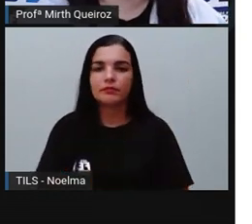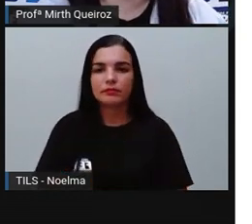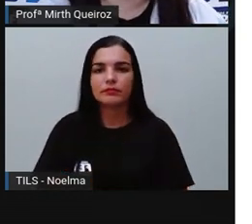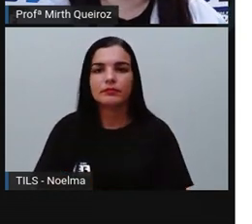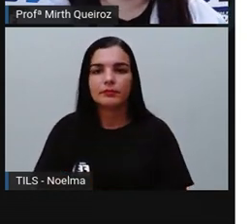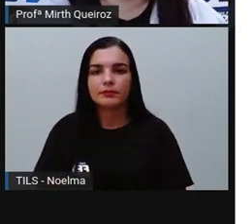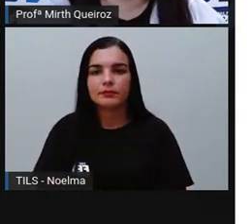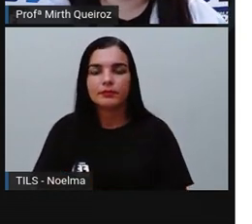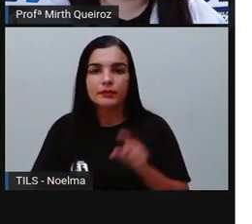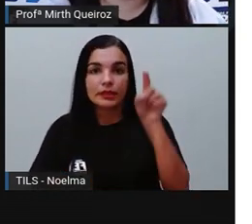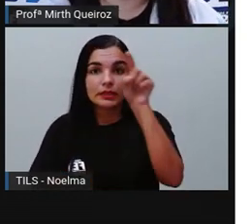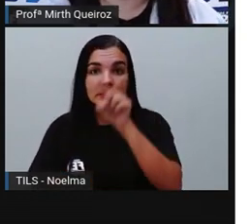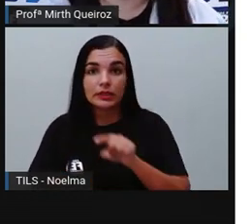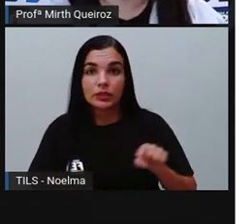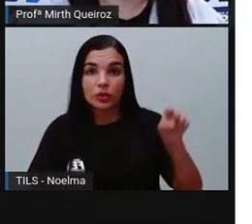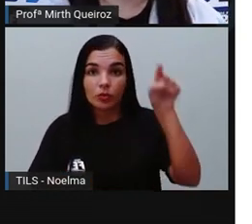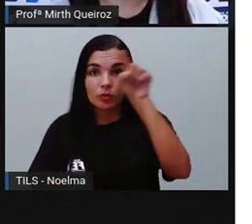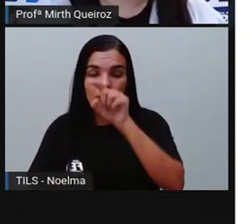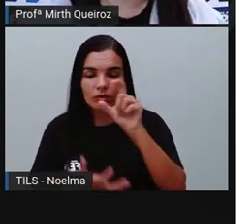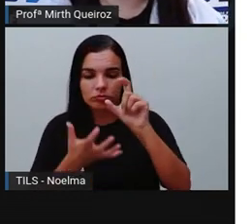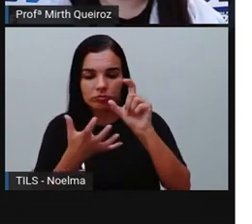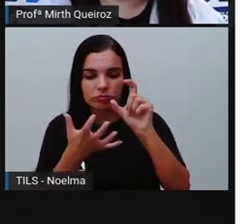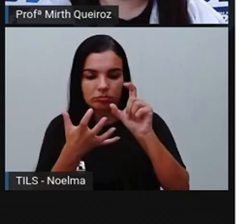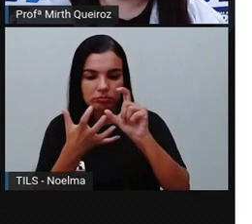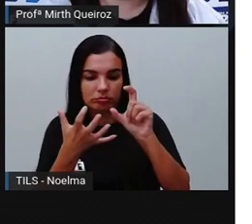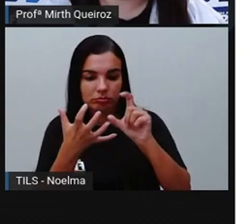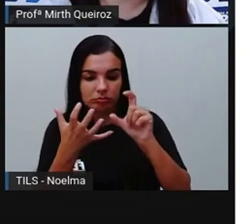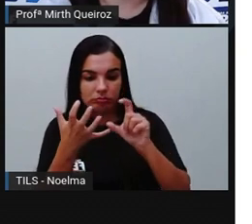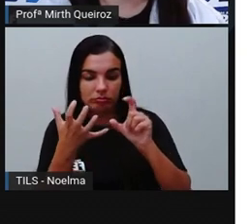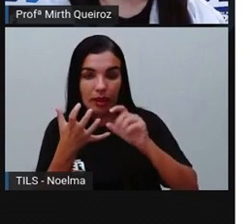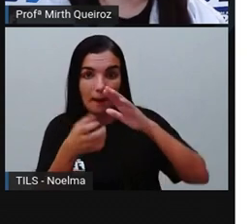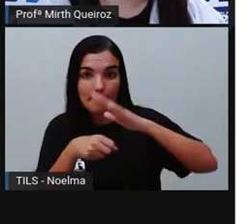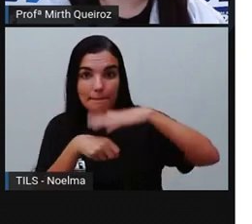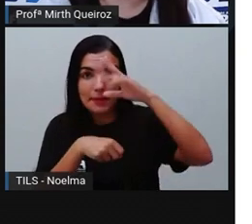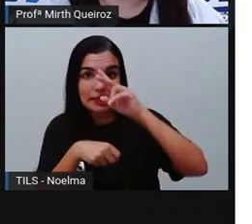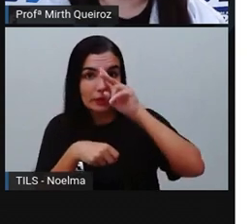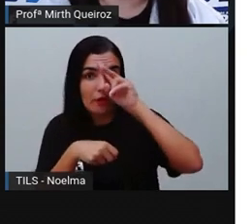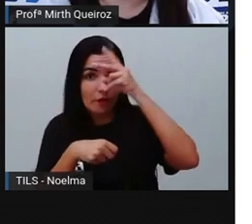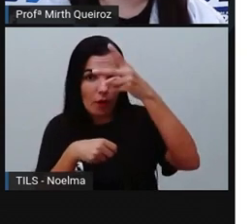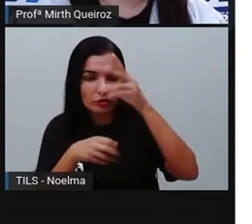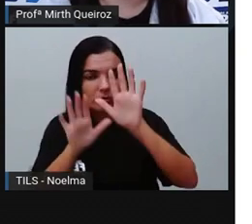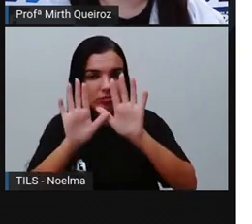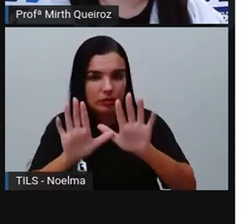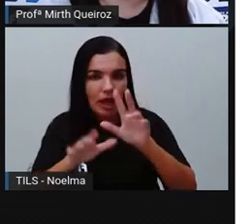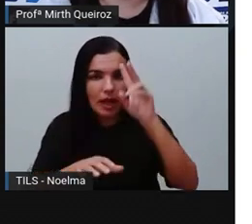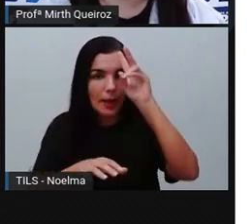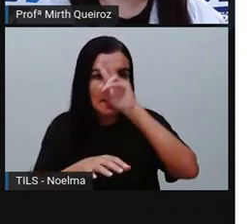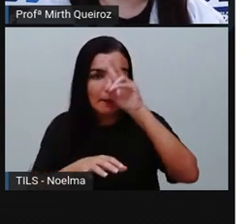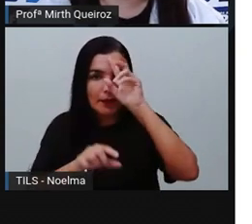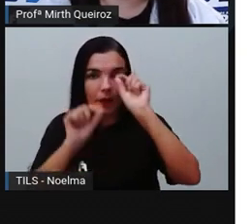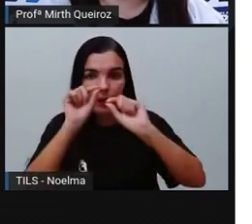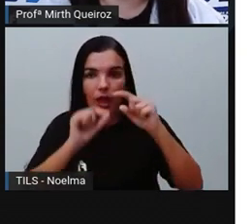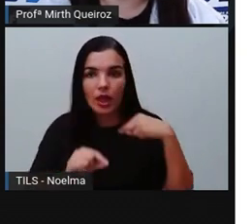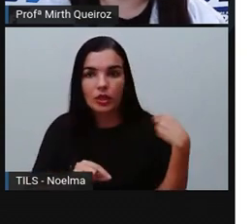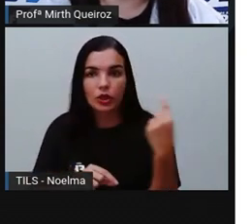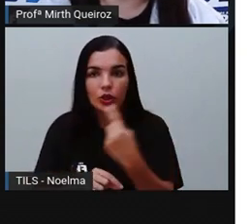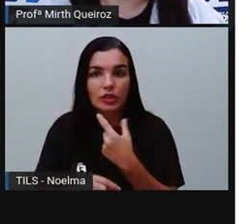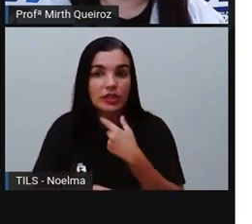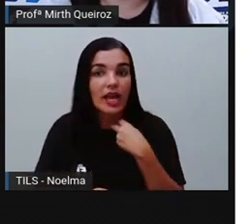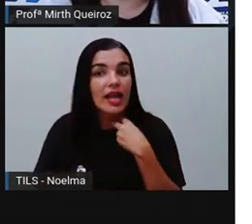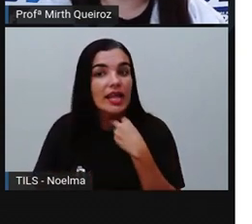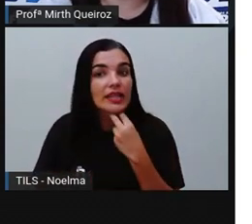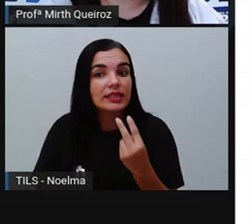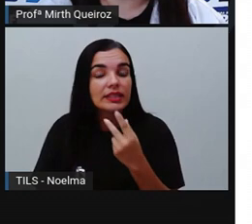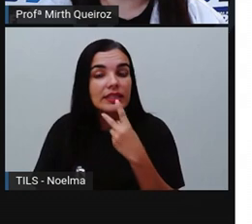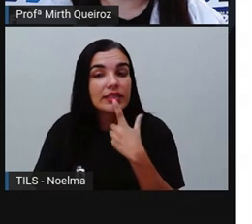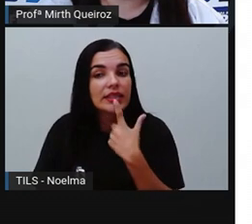Circule a sílaba tônica, sílaba mais forte. Vale lembrar que, em nossa língua, a